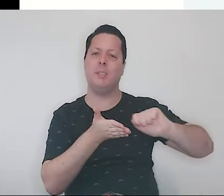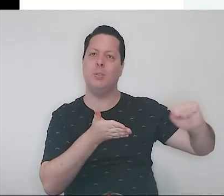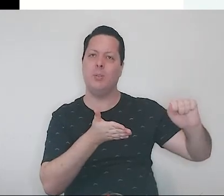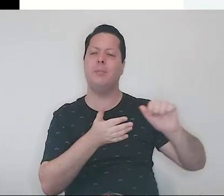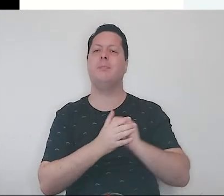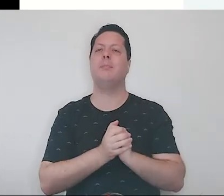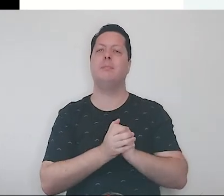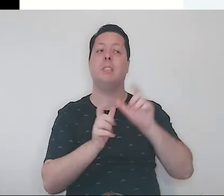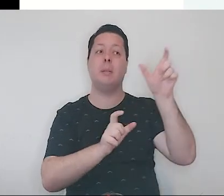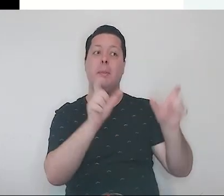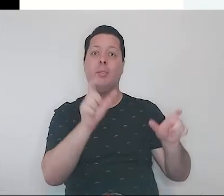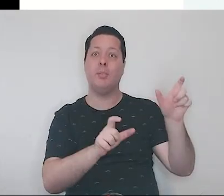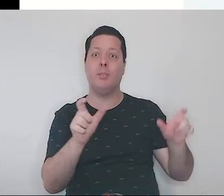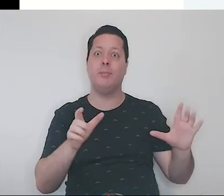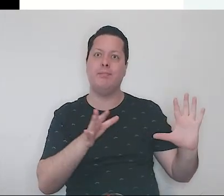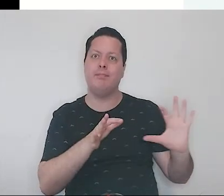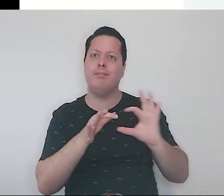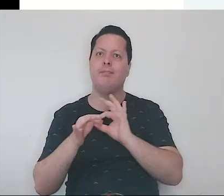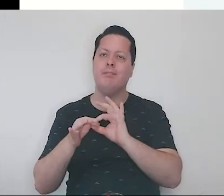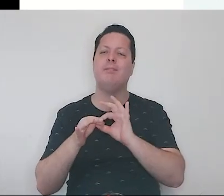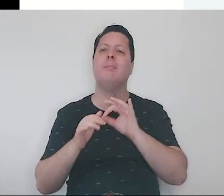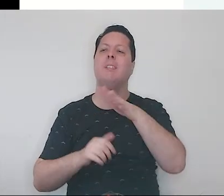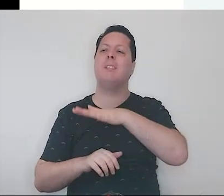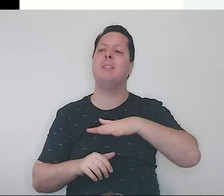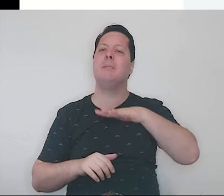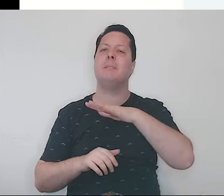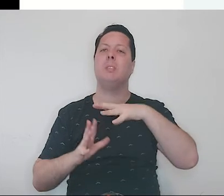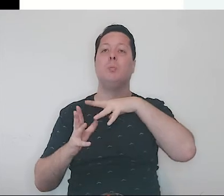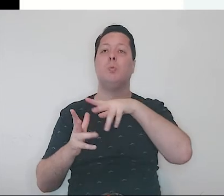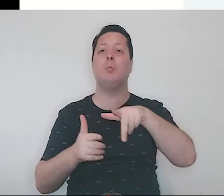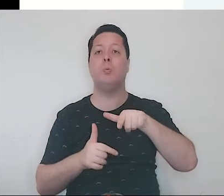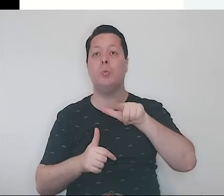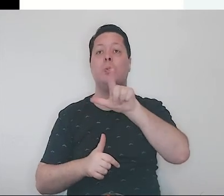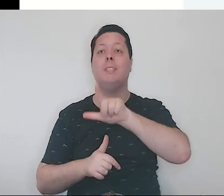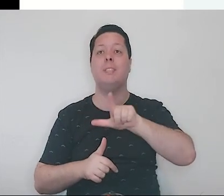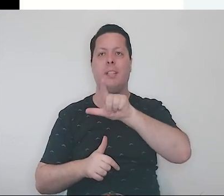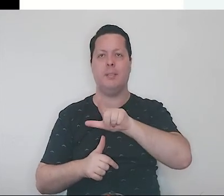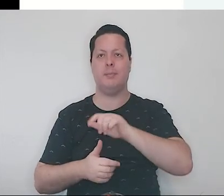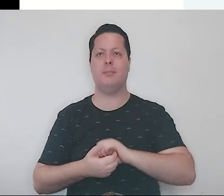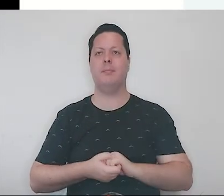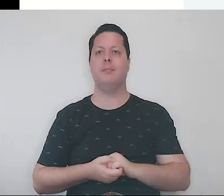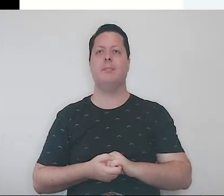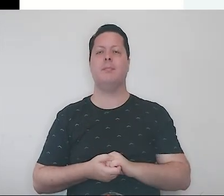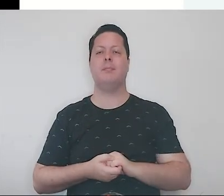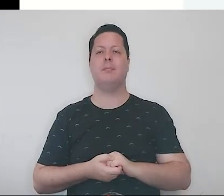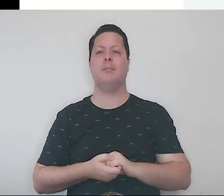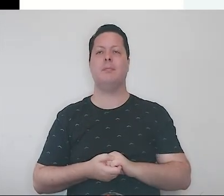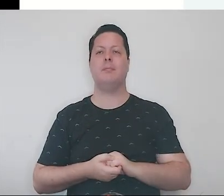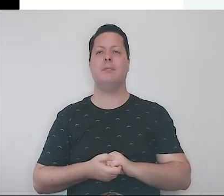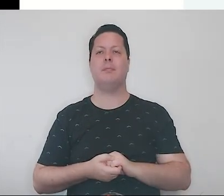e as pessoas ligadas na área do mundo literário. Aí, entre outros,